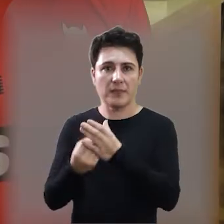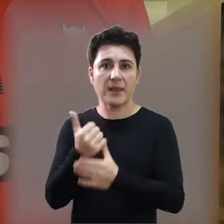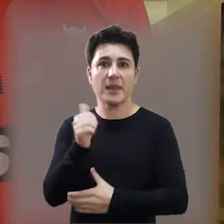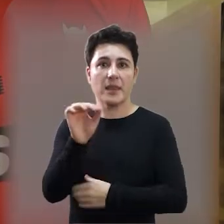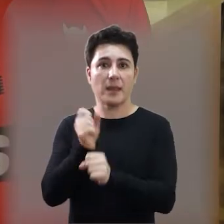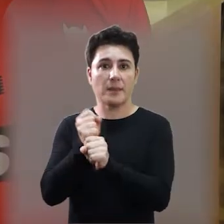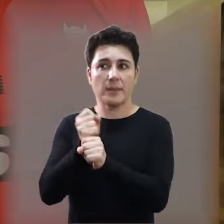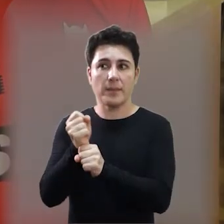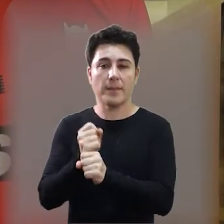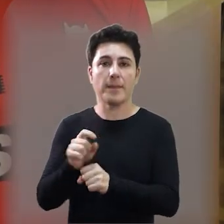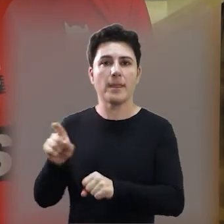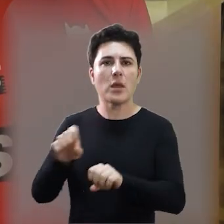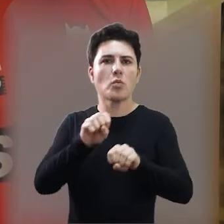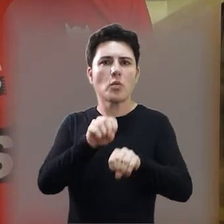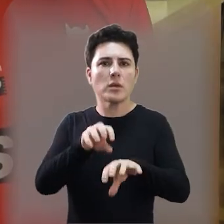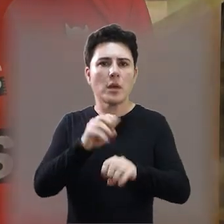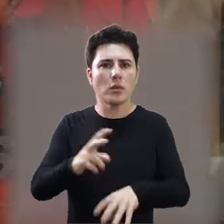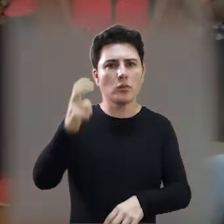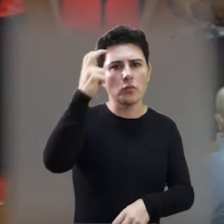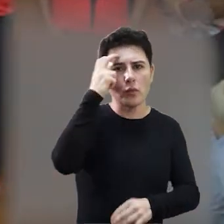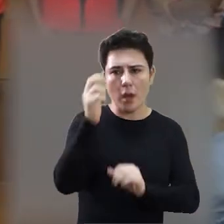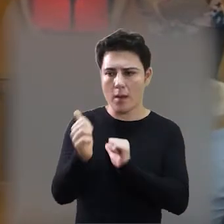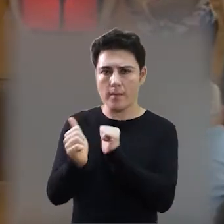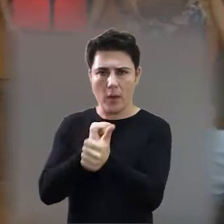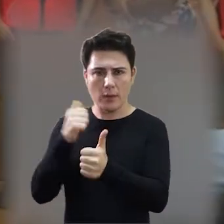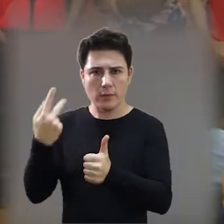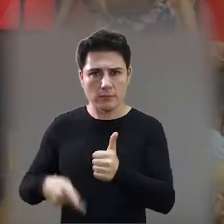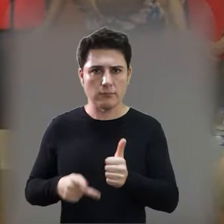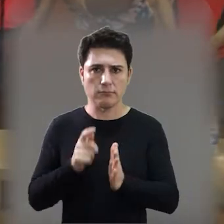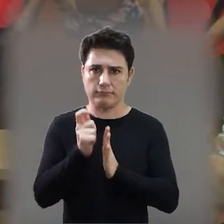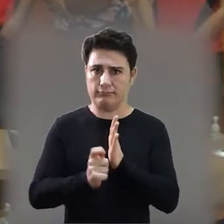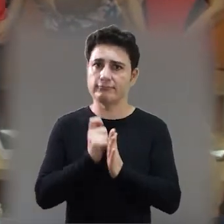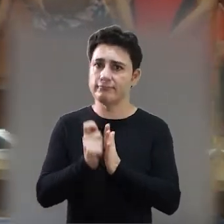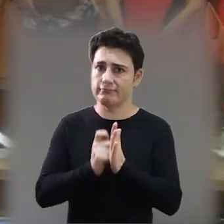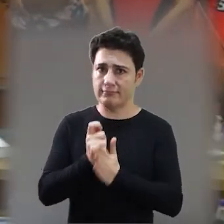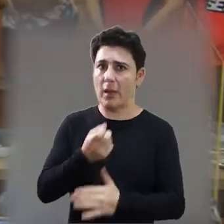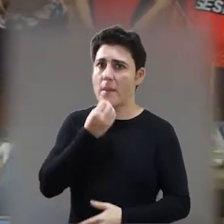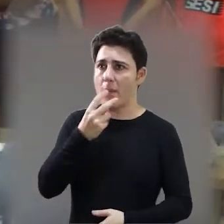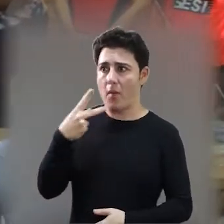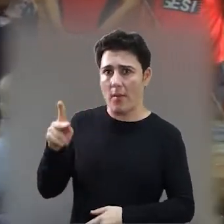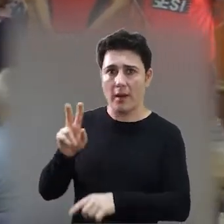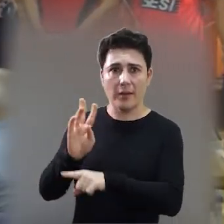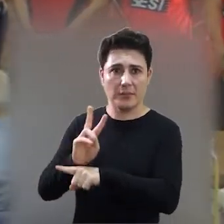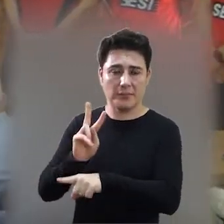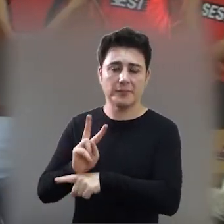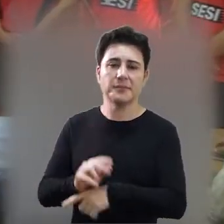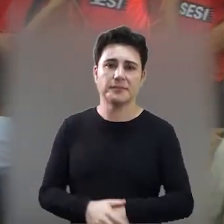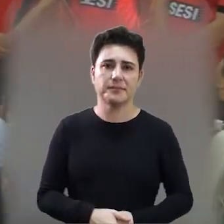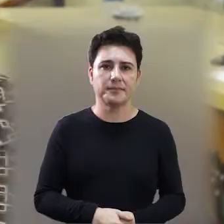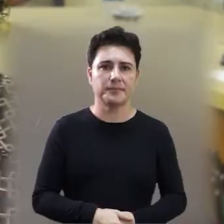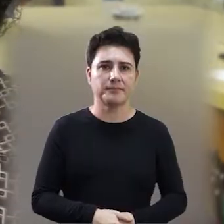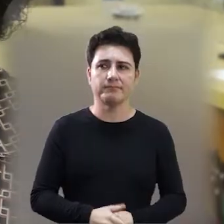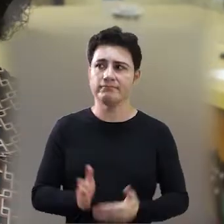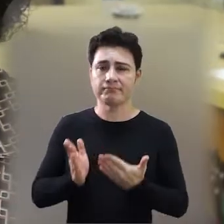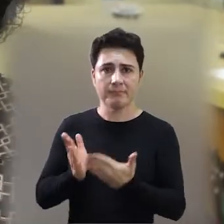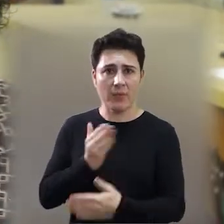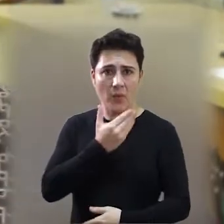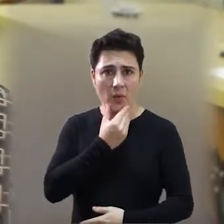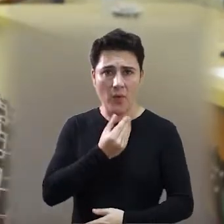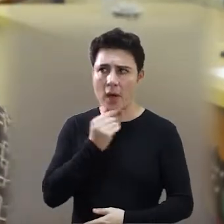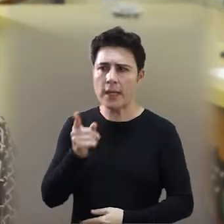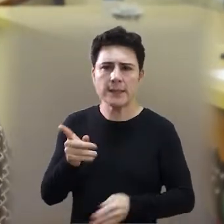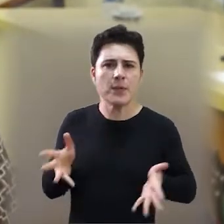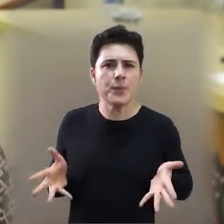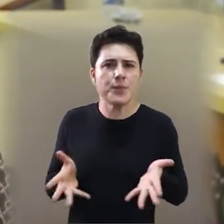com o Alexandre, a educação, a cultura e o esporte de Araraquara estão em boas mãos. O Alexandre é uma